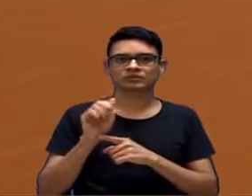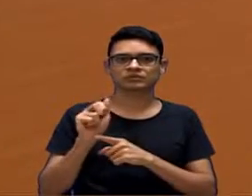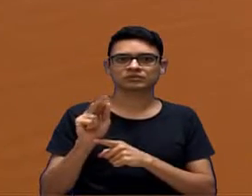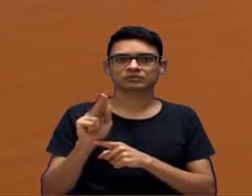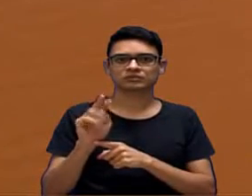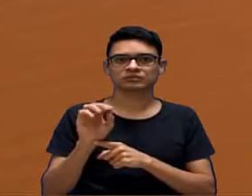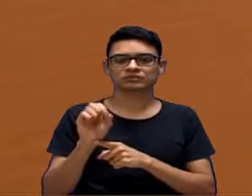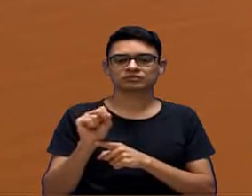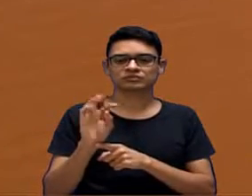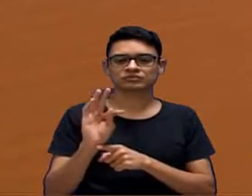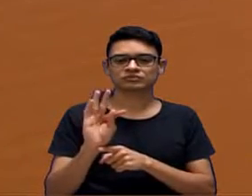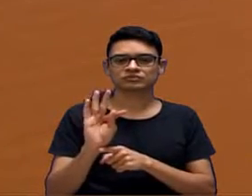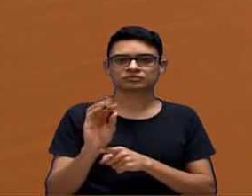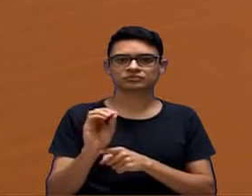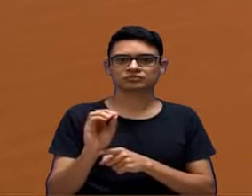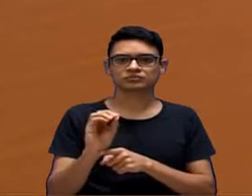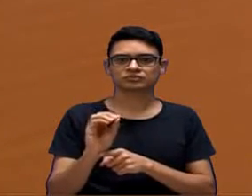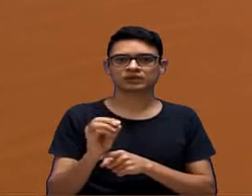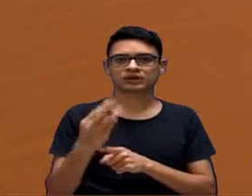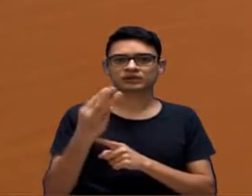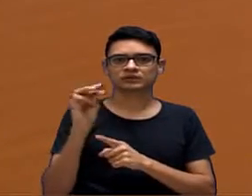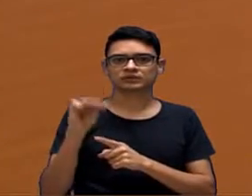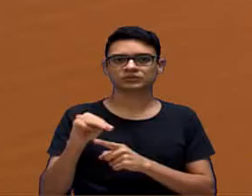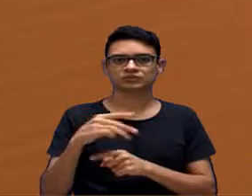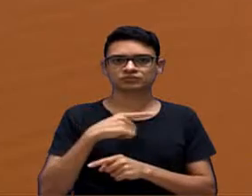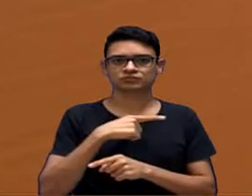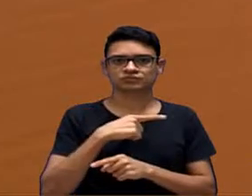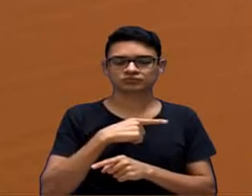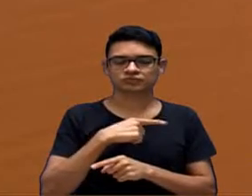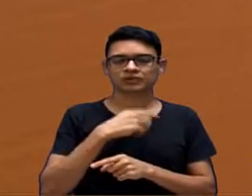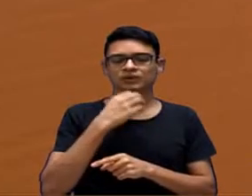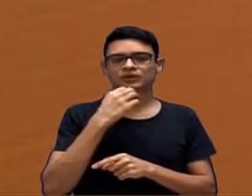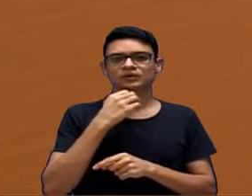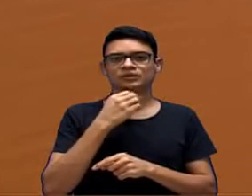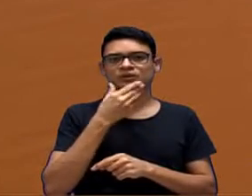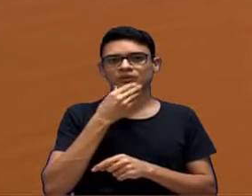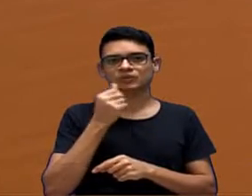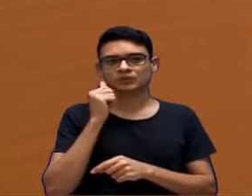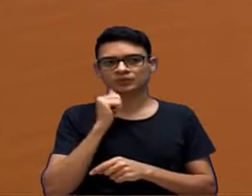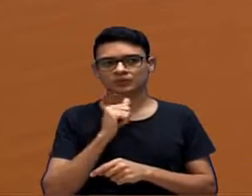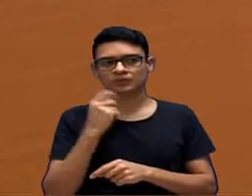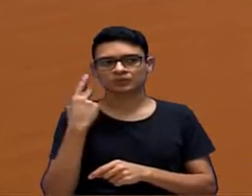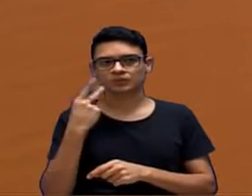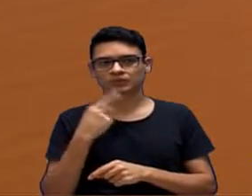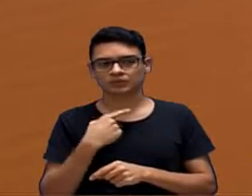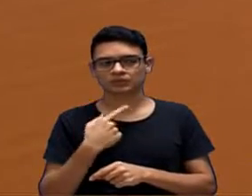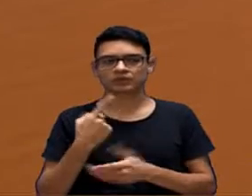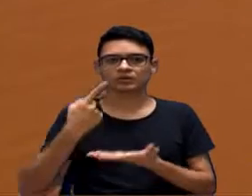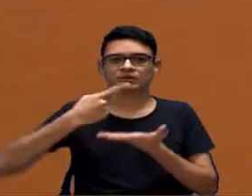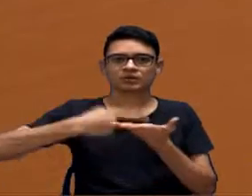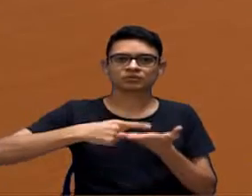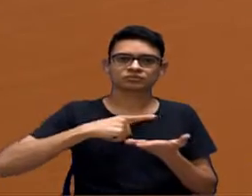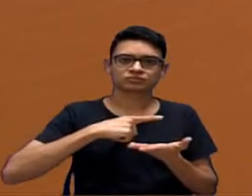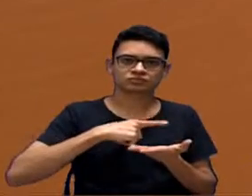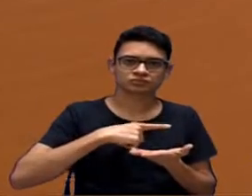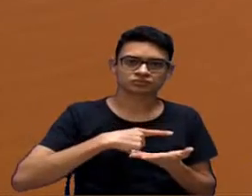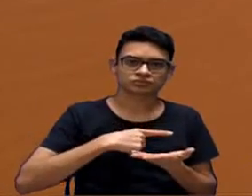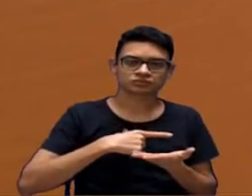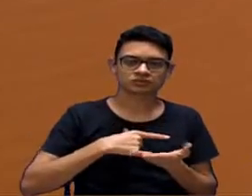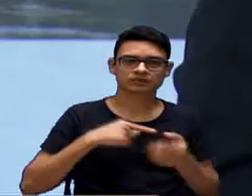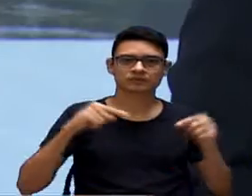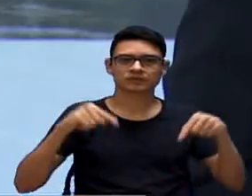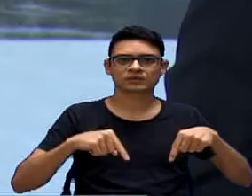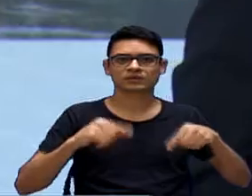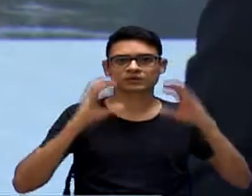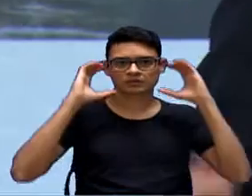também. Três minutos. Seu presidente, vereadores e vereadoras, vereadora Iara, tem o meu apoio, foi constituído aqui nessa Câmara,